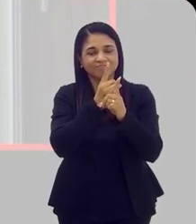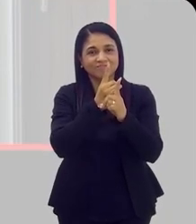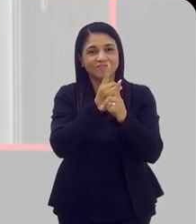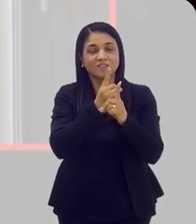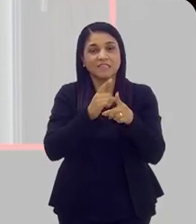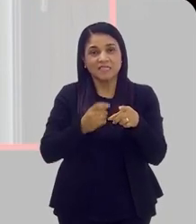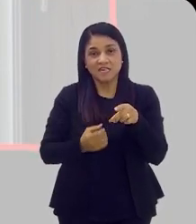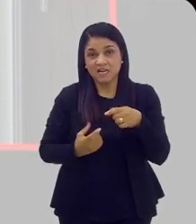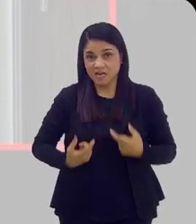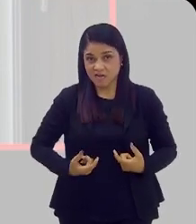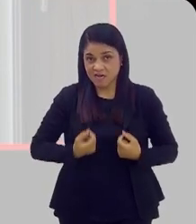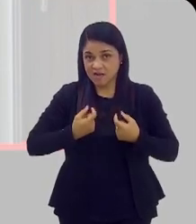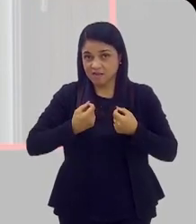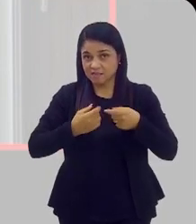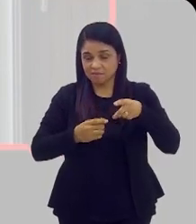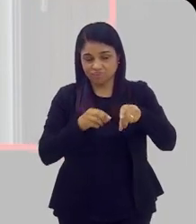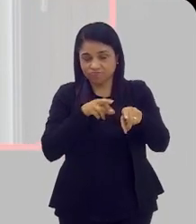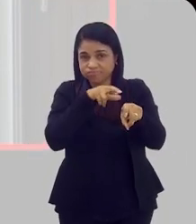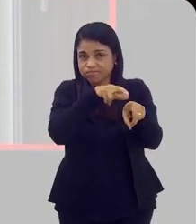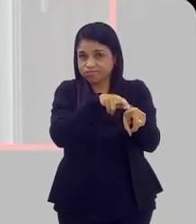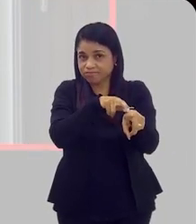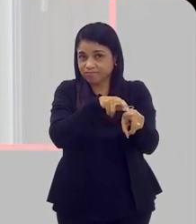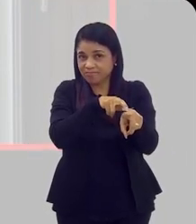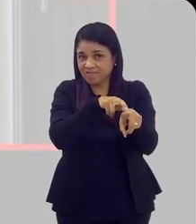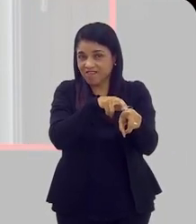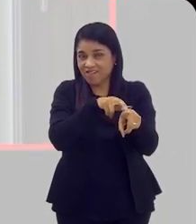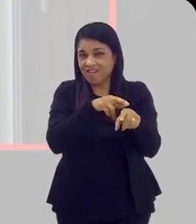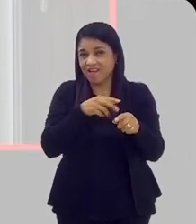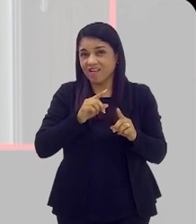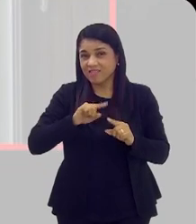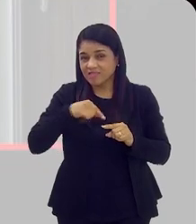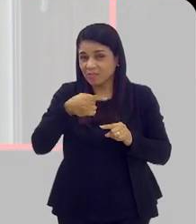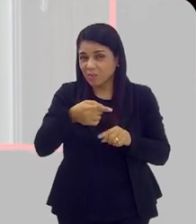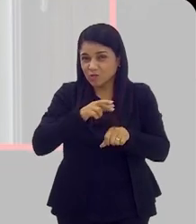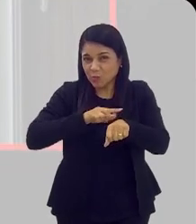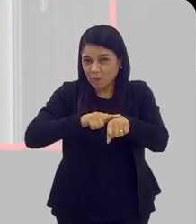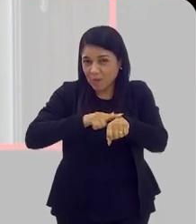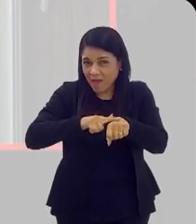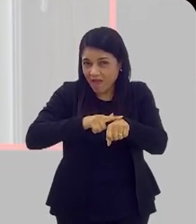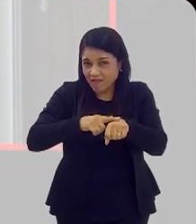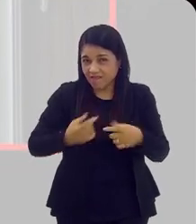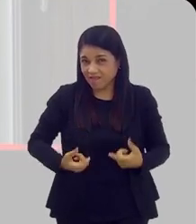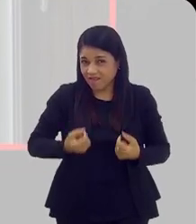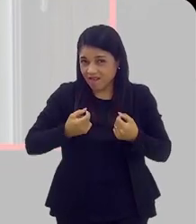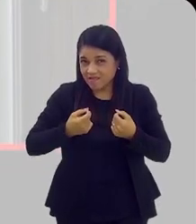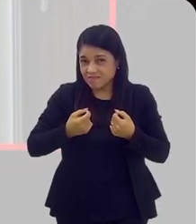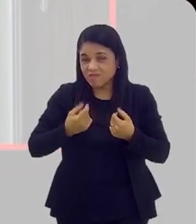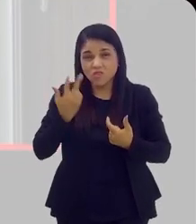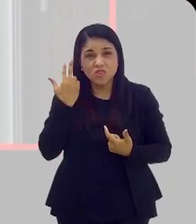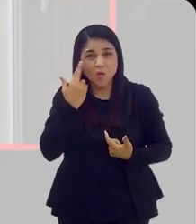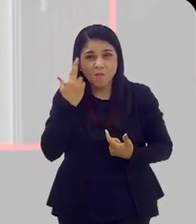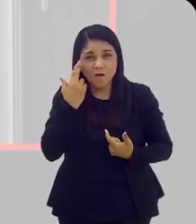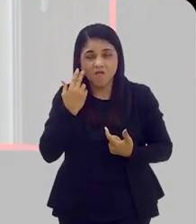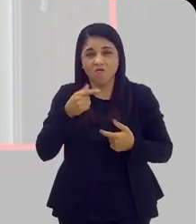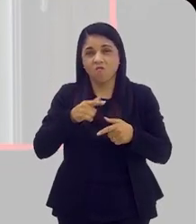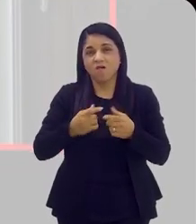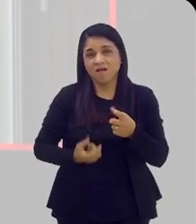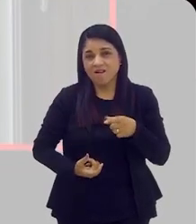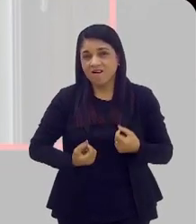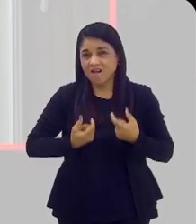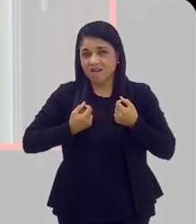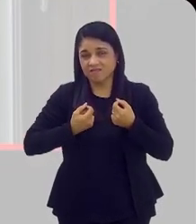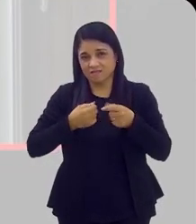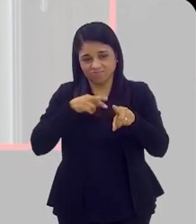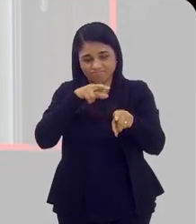câncer de próstata. Depois do câncer de pele, esse é o tipo de tumor mais comum nos homens em todas as regiões do